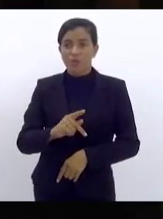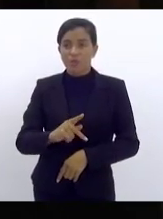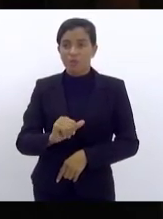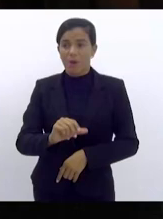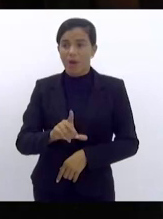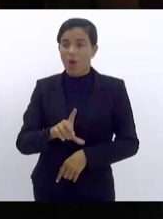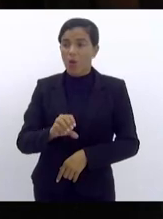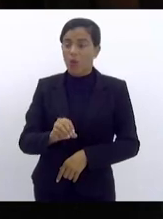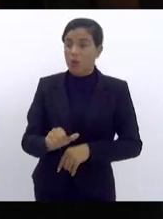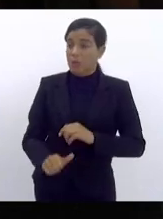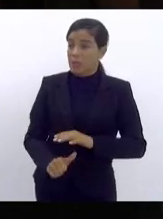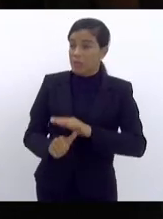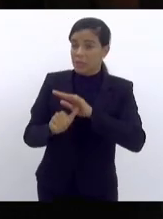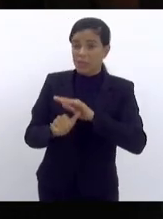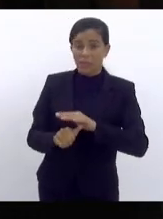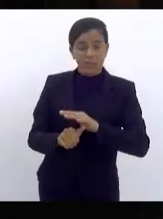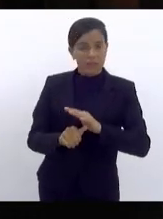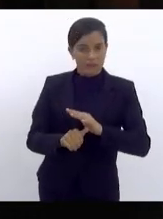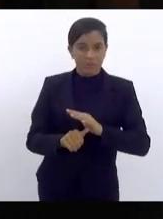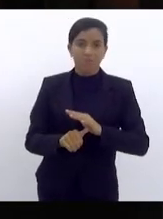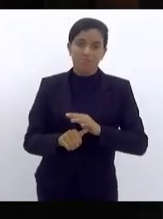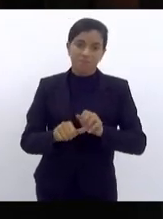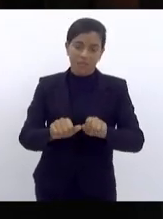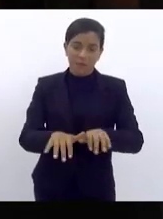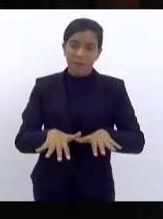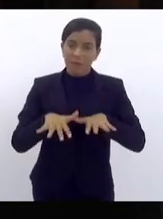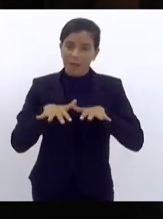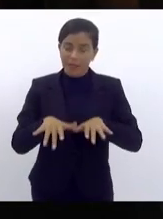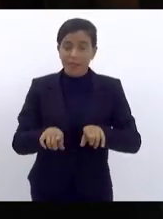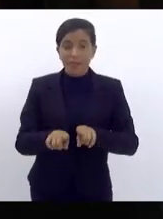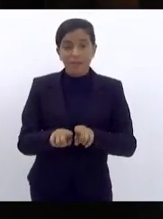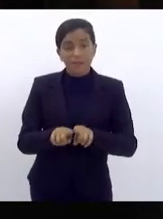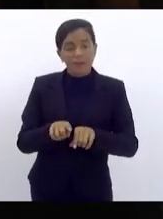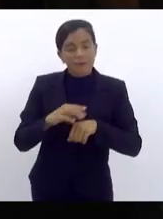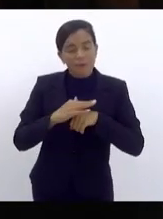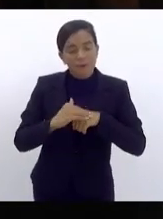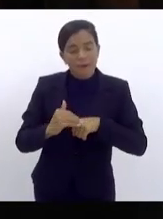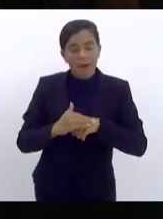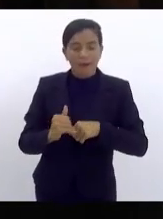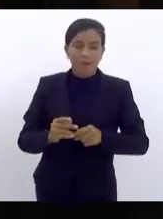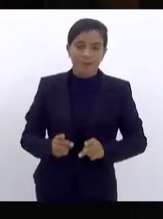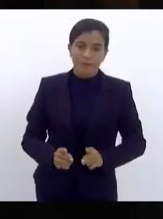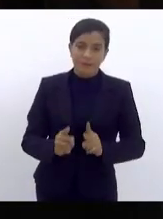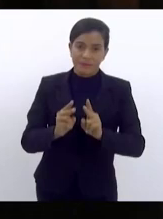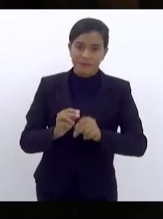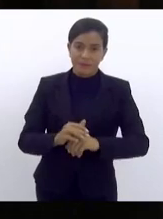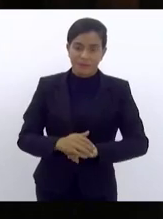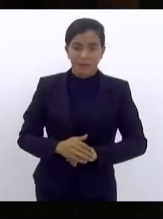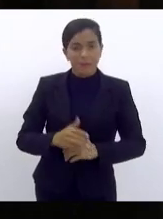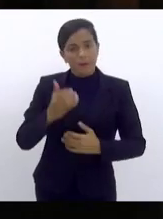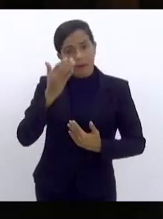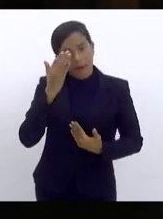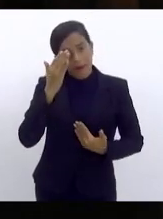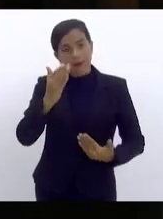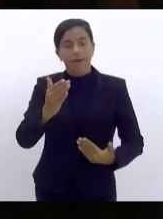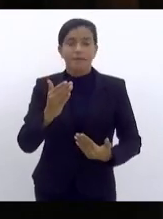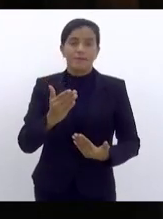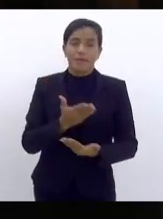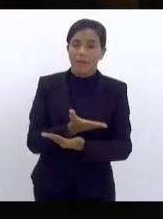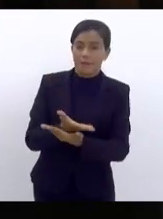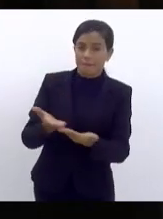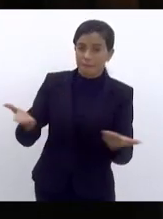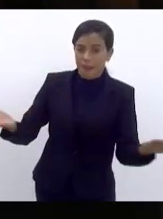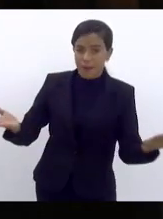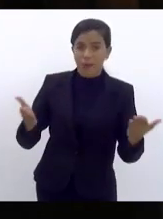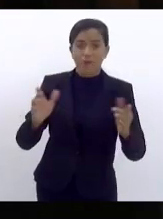governo, líder de bancada. Muito obrigado também pelo todo o carinho de sempre. Queria agradecer a todos